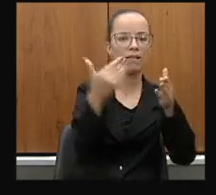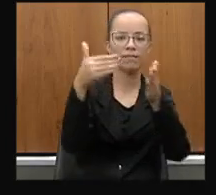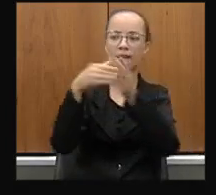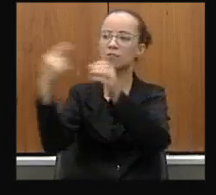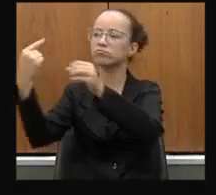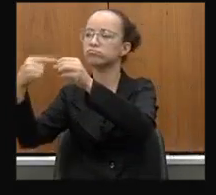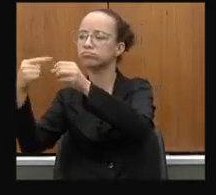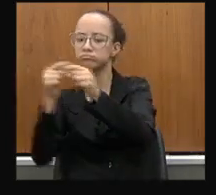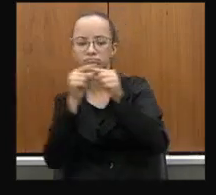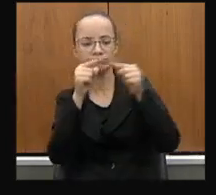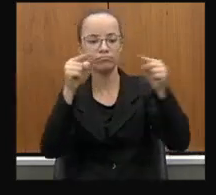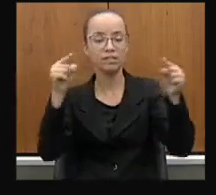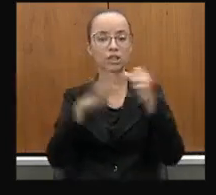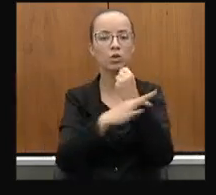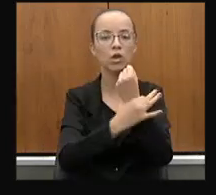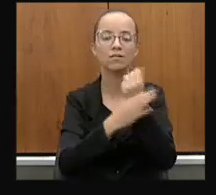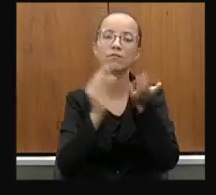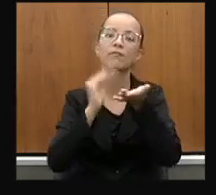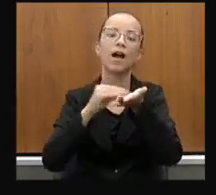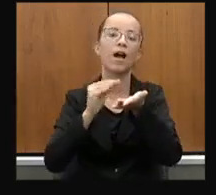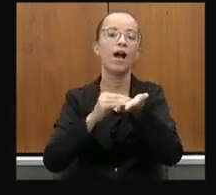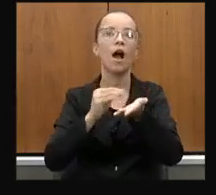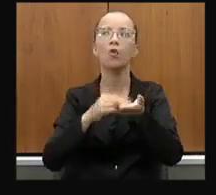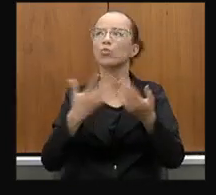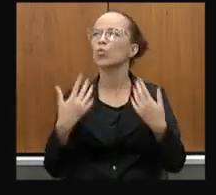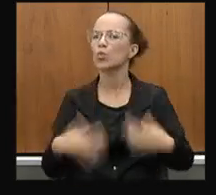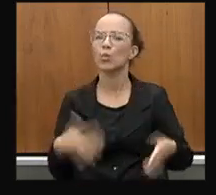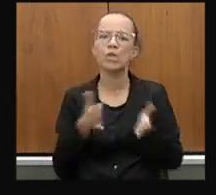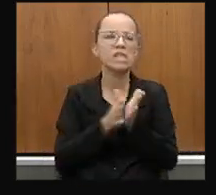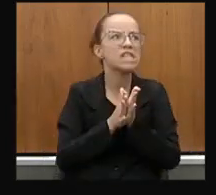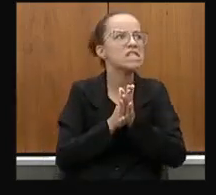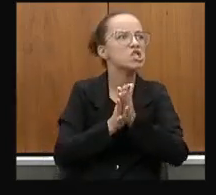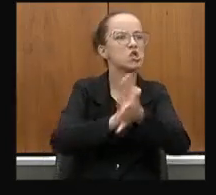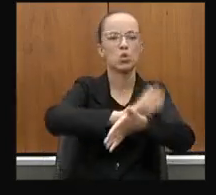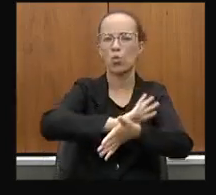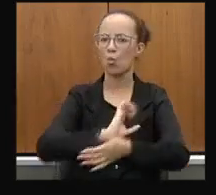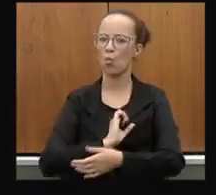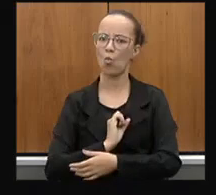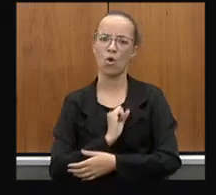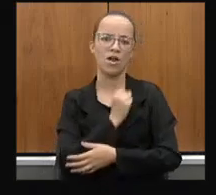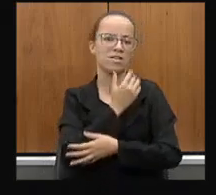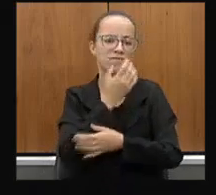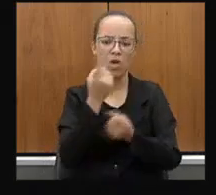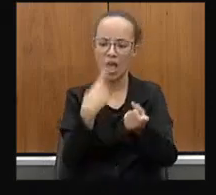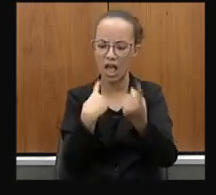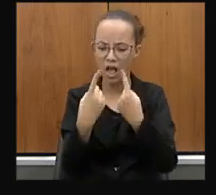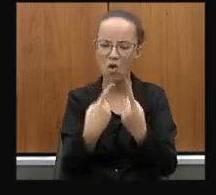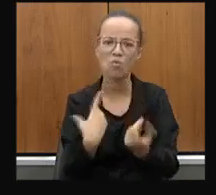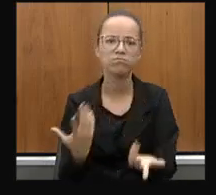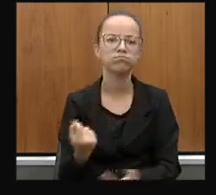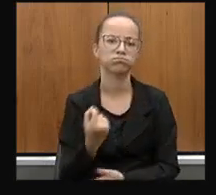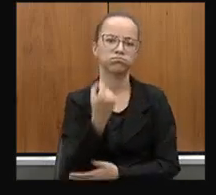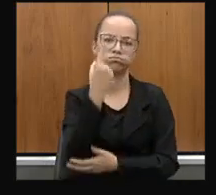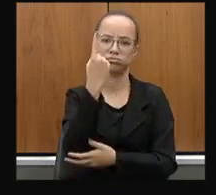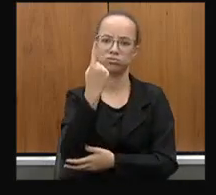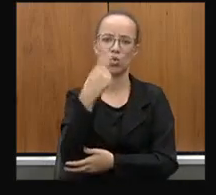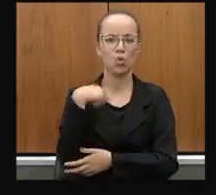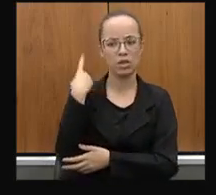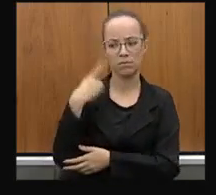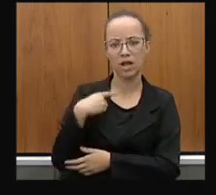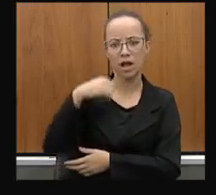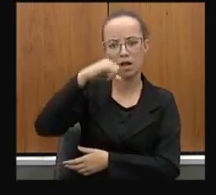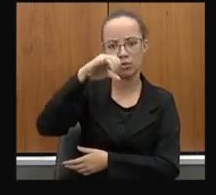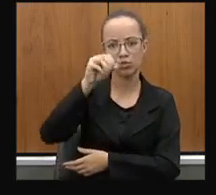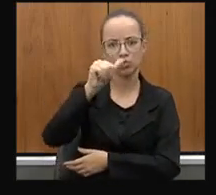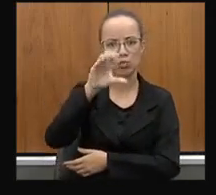a Almenara com segurança. Está uma destruição, está uma destruição a Estado, uma vergonha. E o deputado João Leite